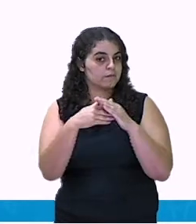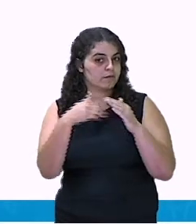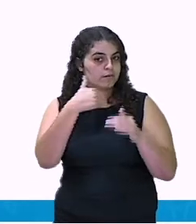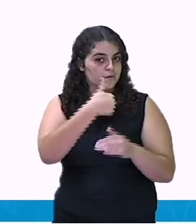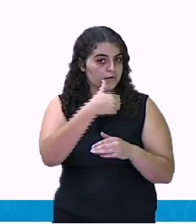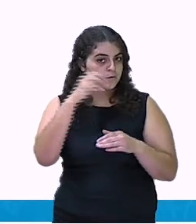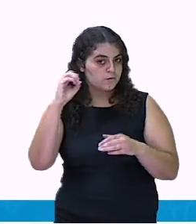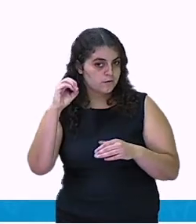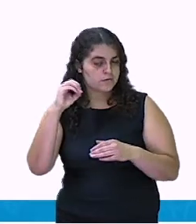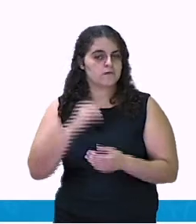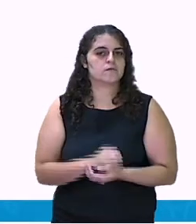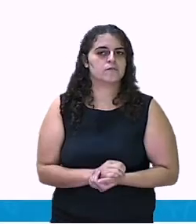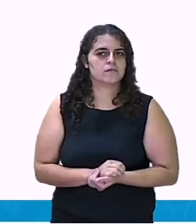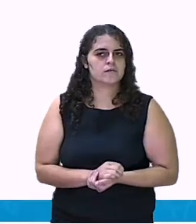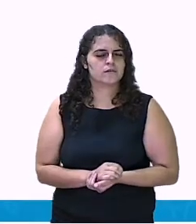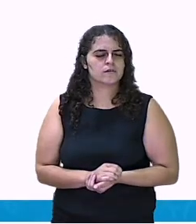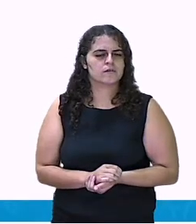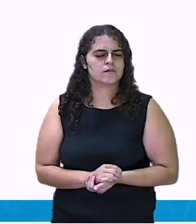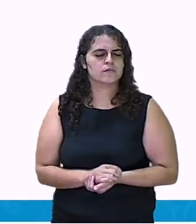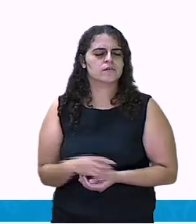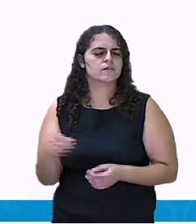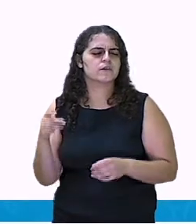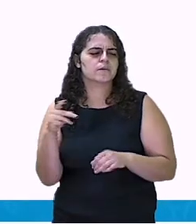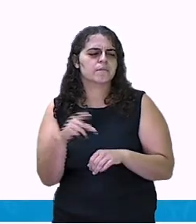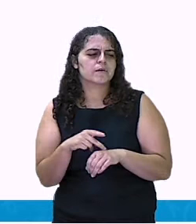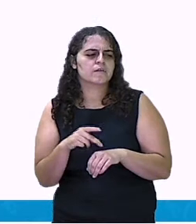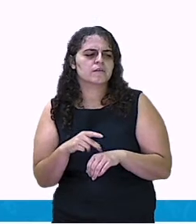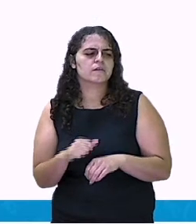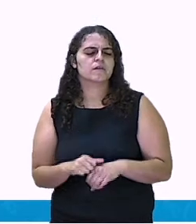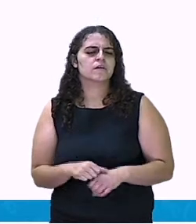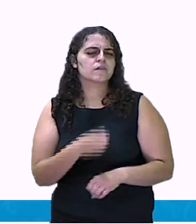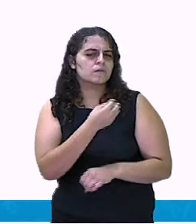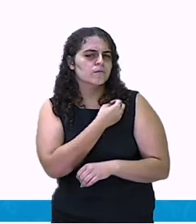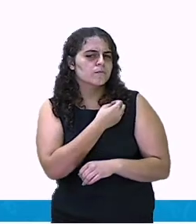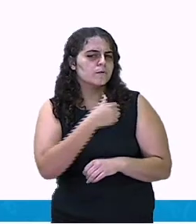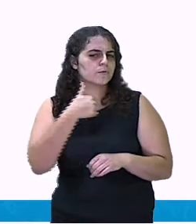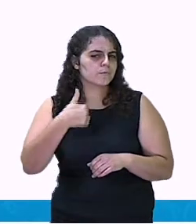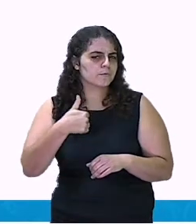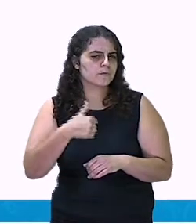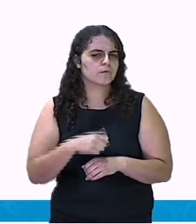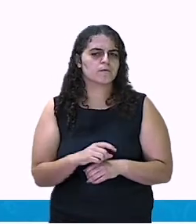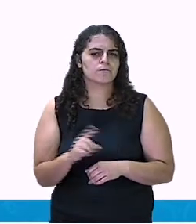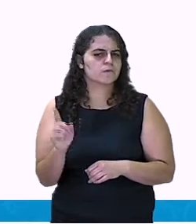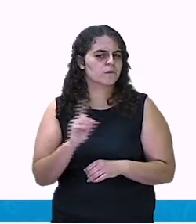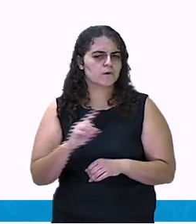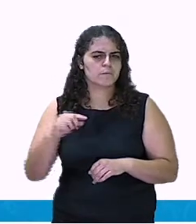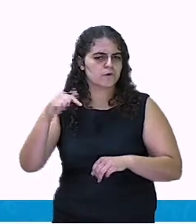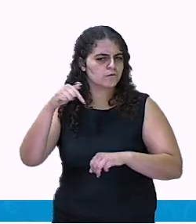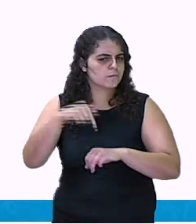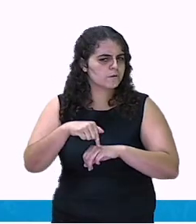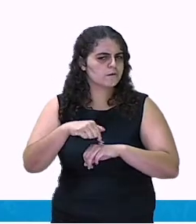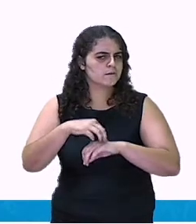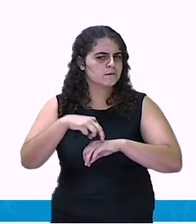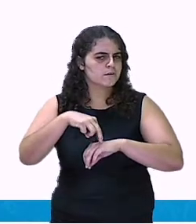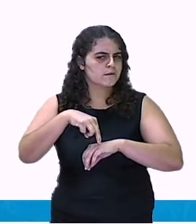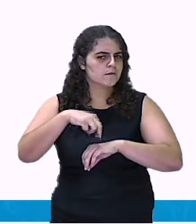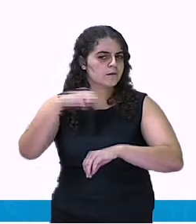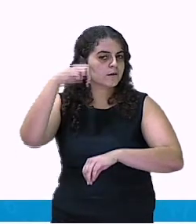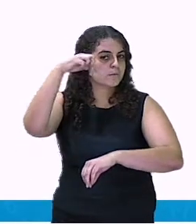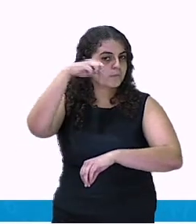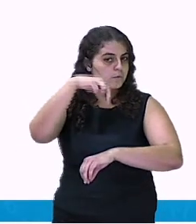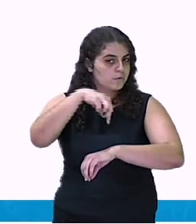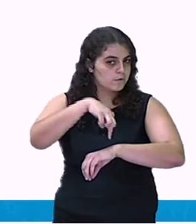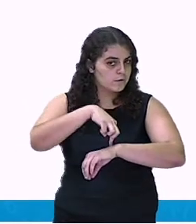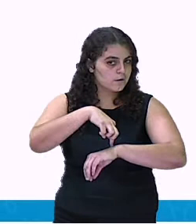Quer dizer, se você jogou a pedrinha na casa 1, você não pode pisar nela. Você tem que pular